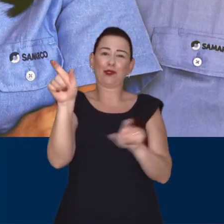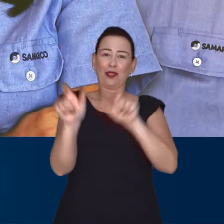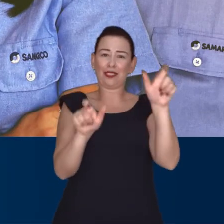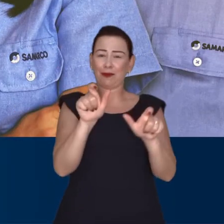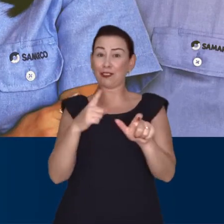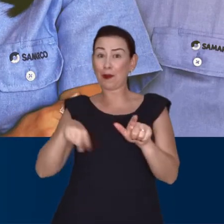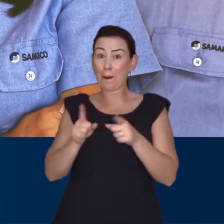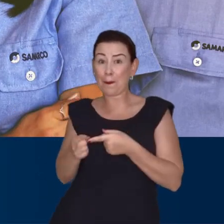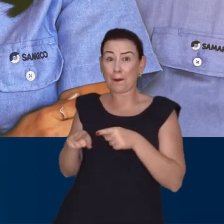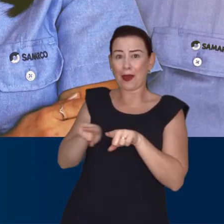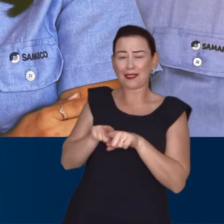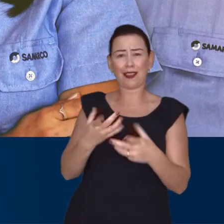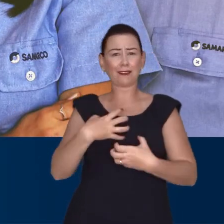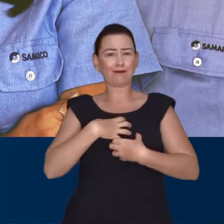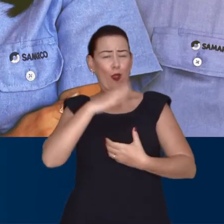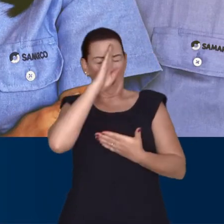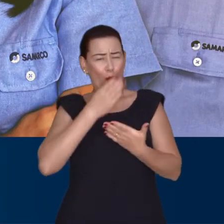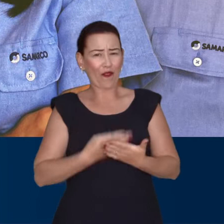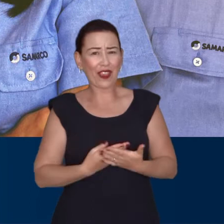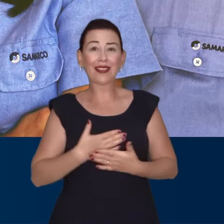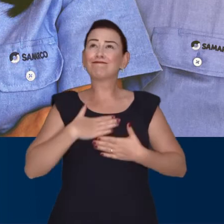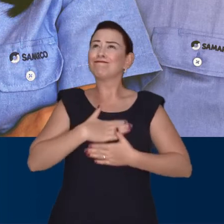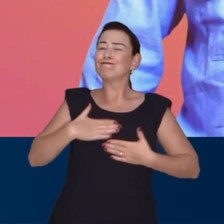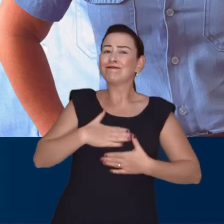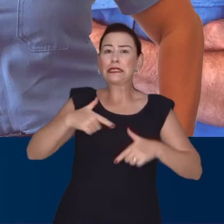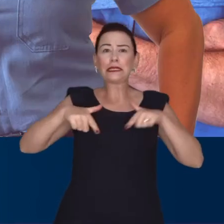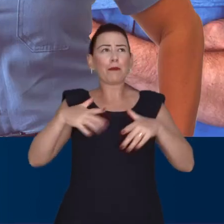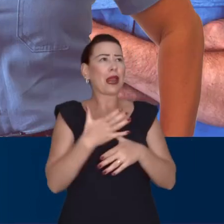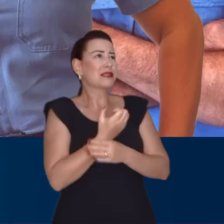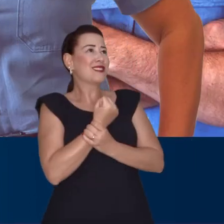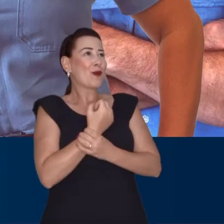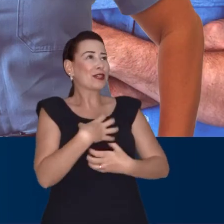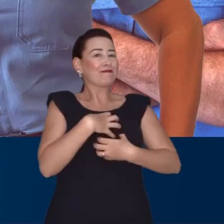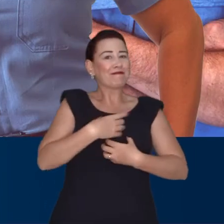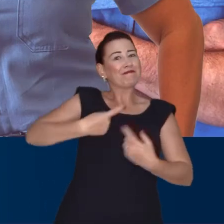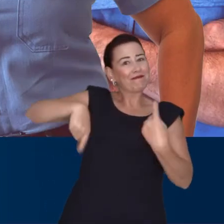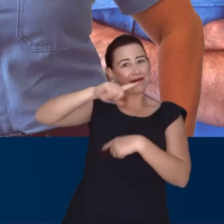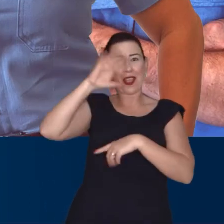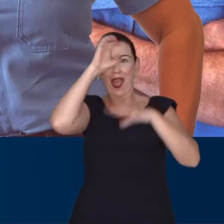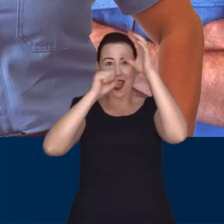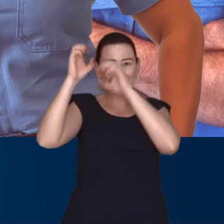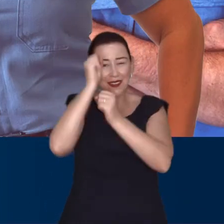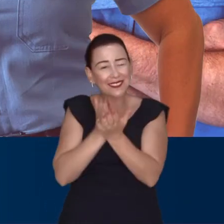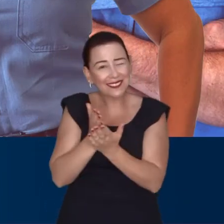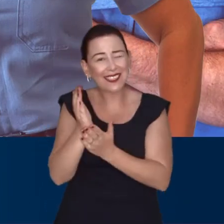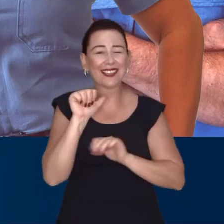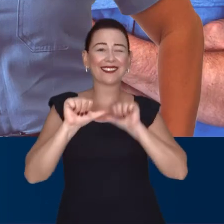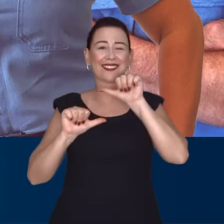confiança, bem-estar coletivo e ambiente de trabalho saudável e seguro, seguimos aprendendo para evoluir e transformar.